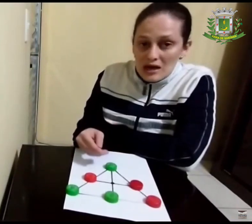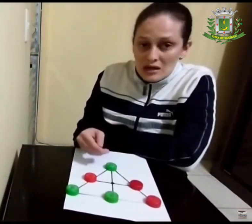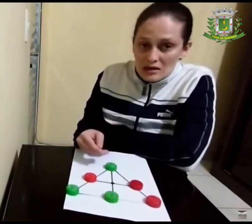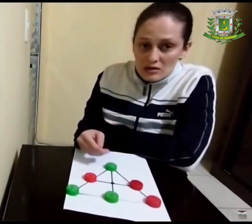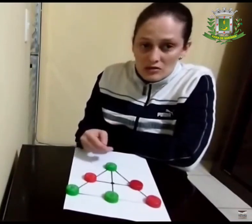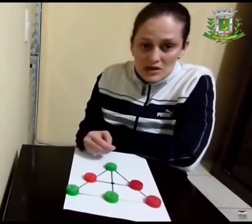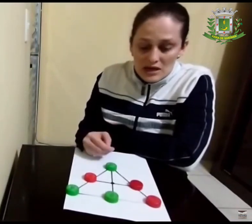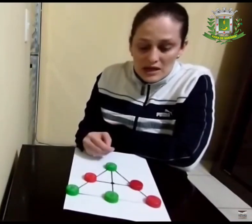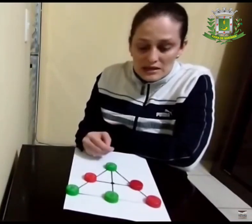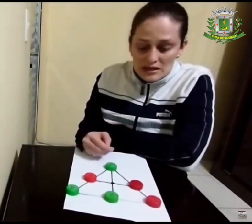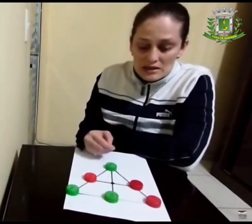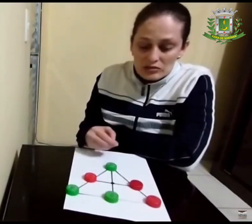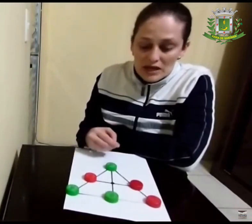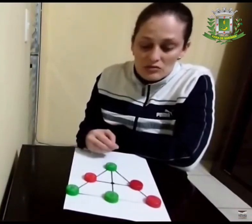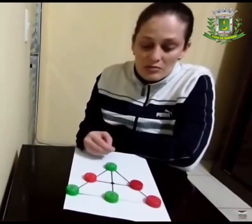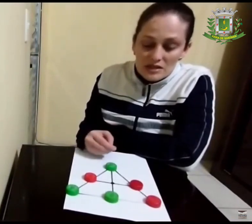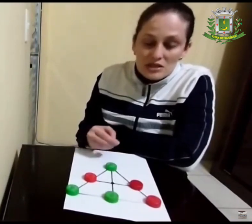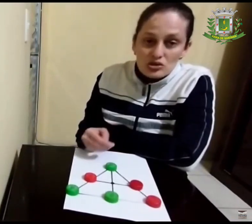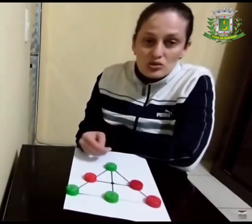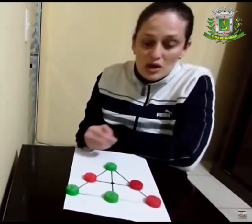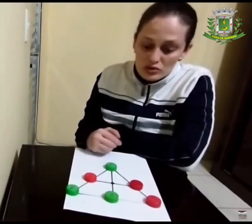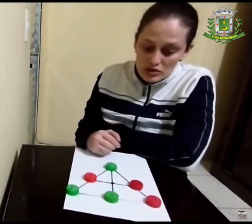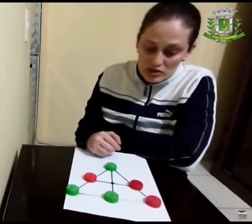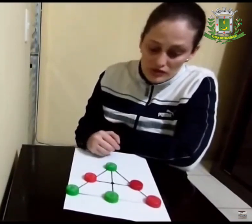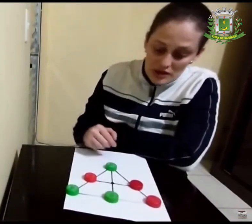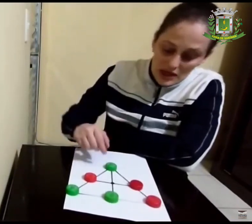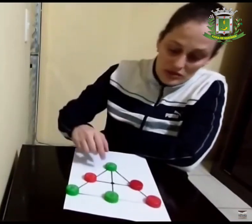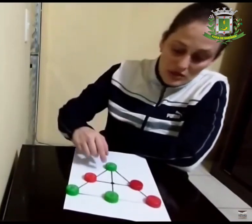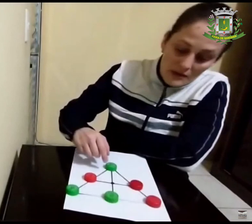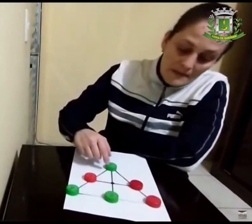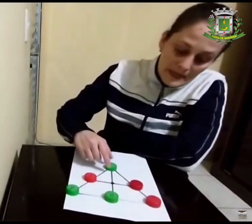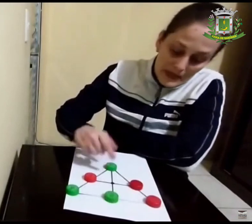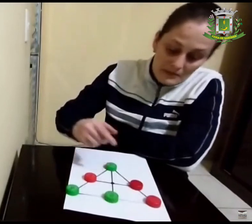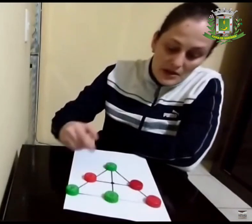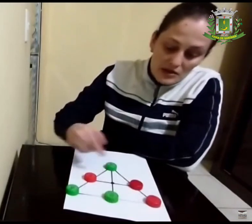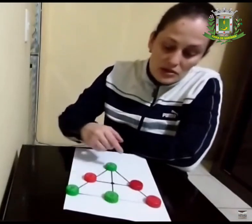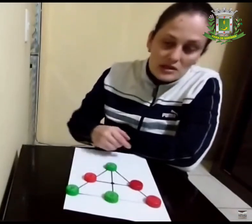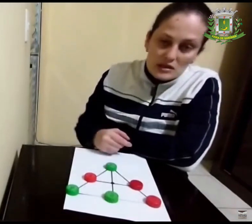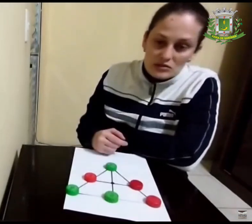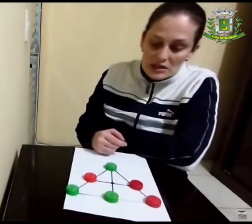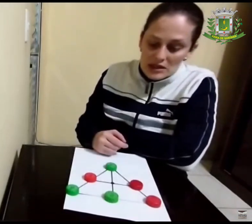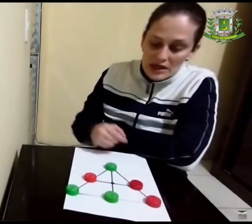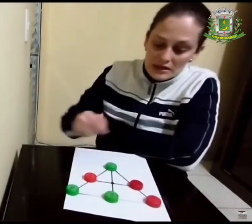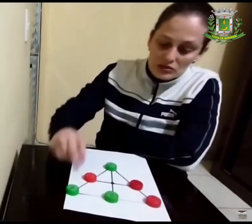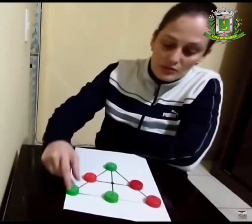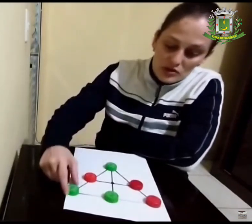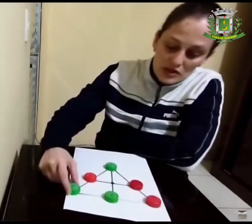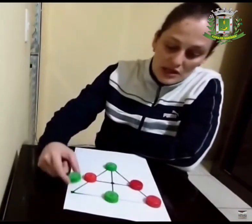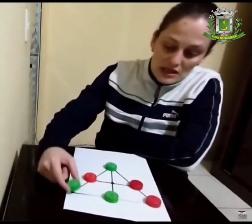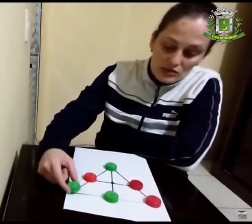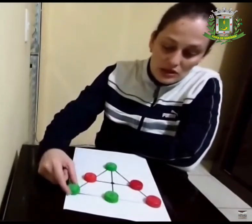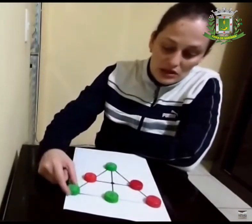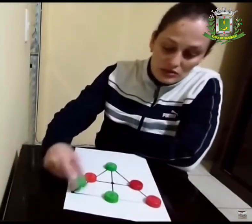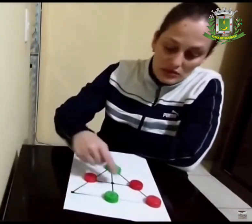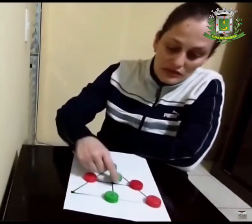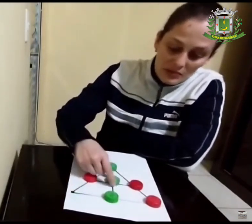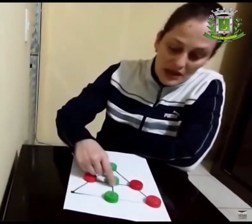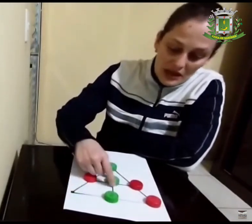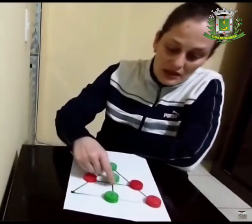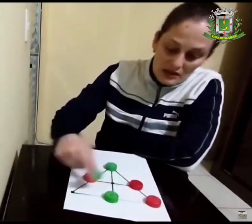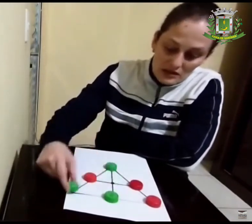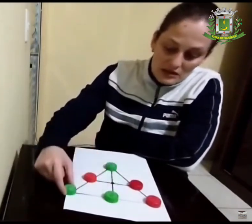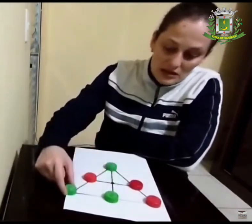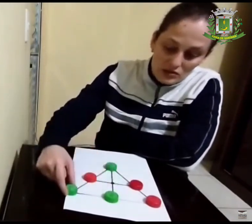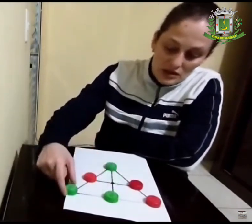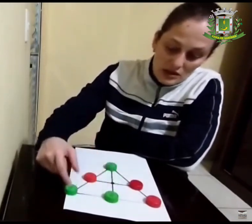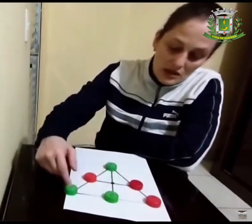saltar uma casa, Saltar uma peça sua ou do seu adversário. Também utilizando a linha reta. Eu não posso sair daqui do canto e